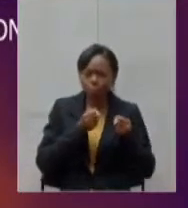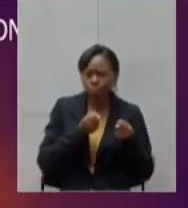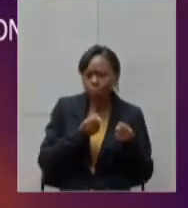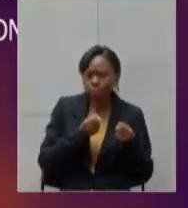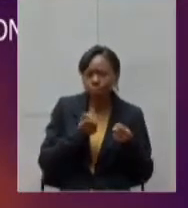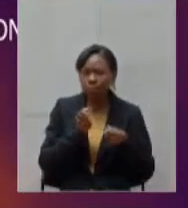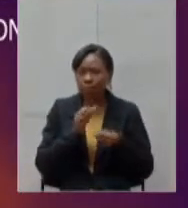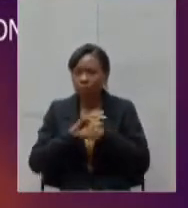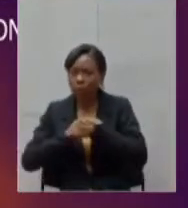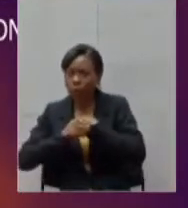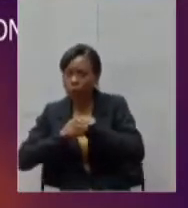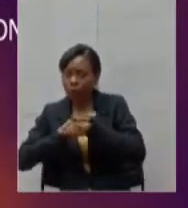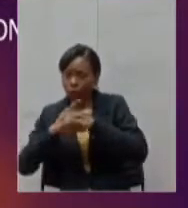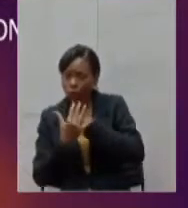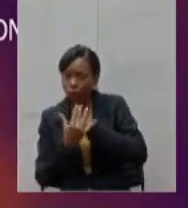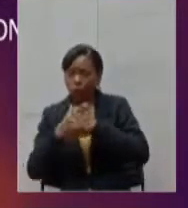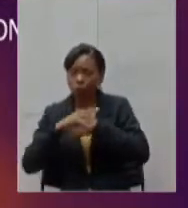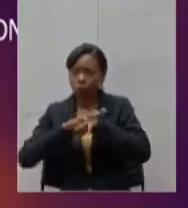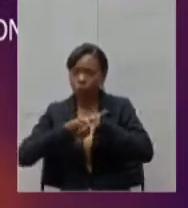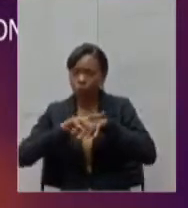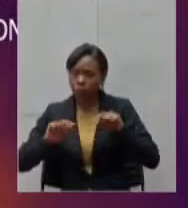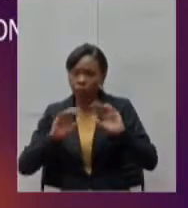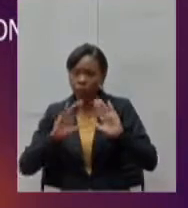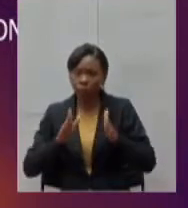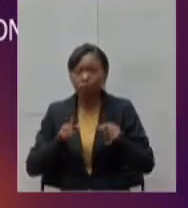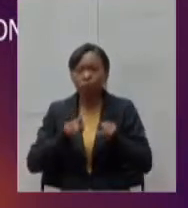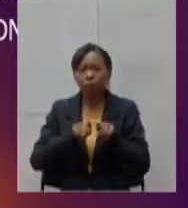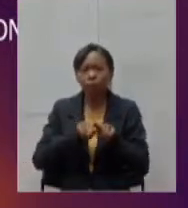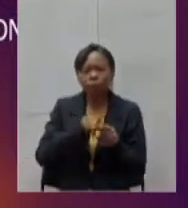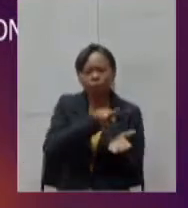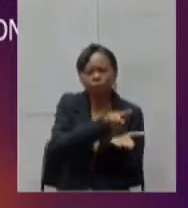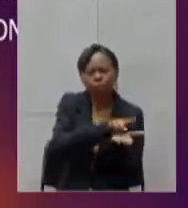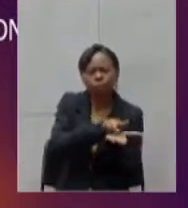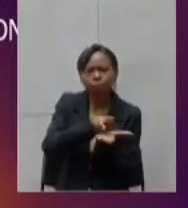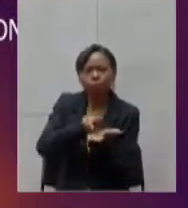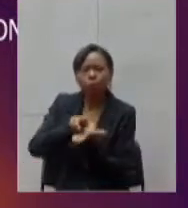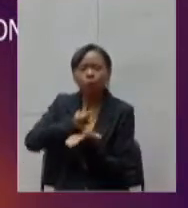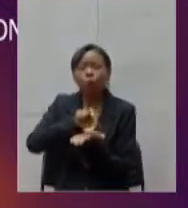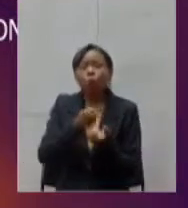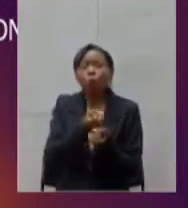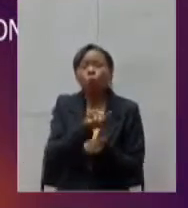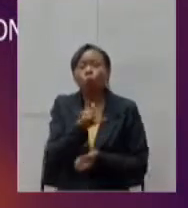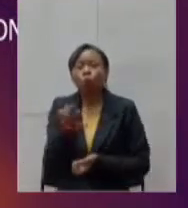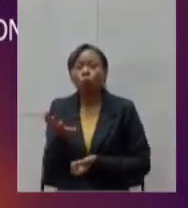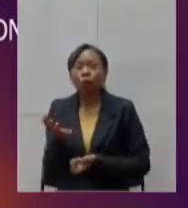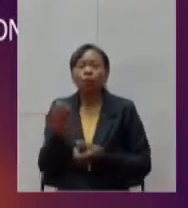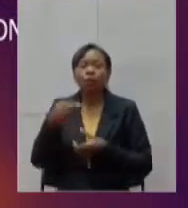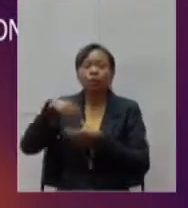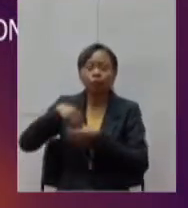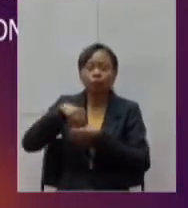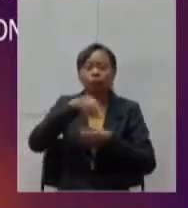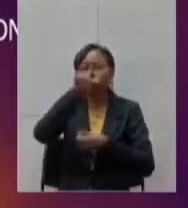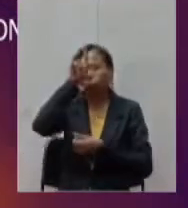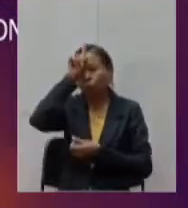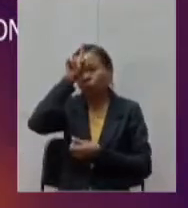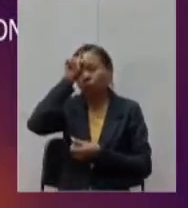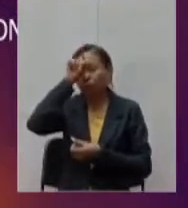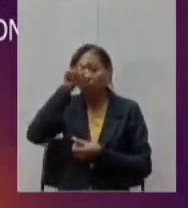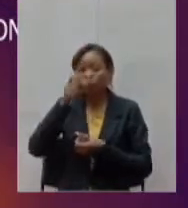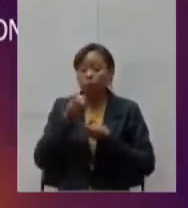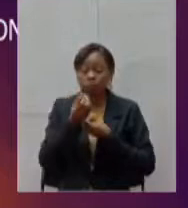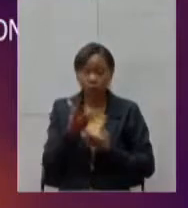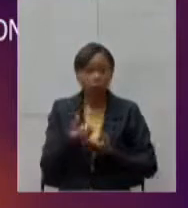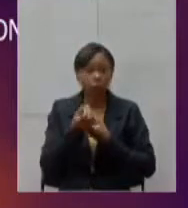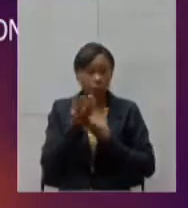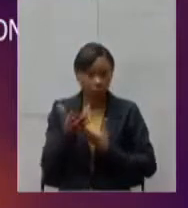planilha de pacientes internados e uma busca ativa das regionais dentro dos hospitais para conferir se esses dados são reais.